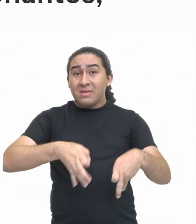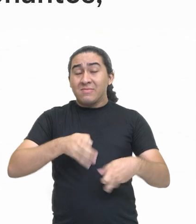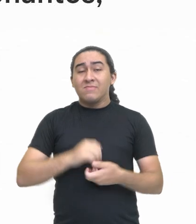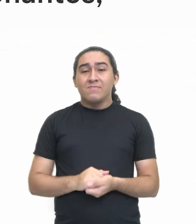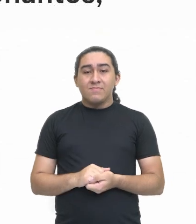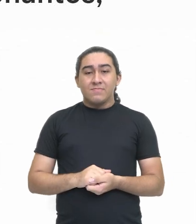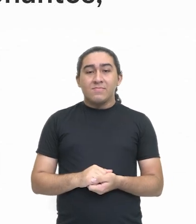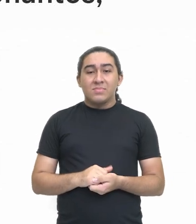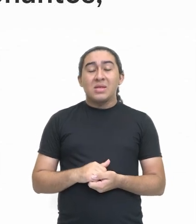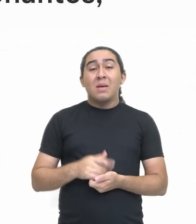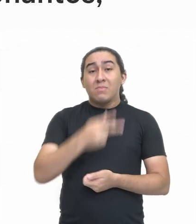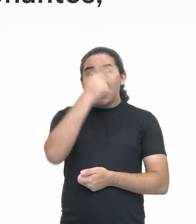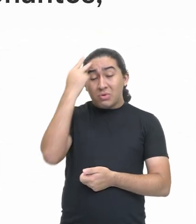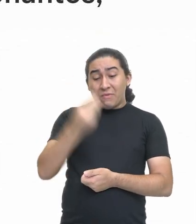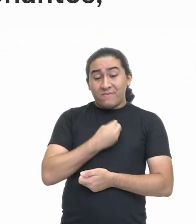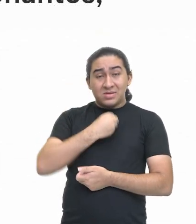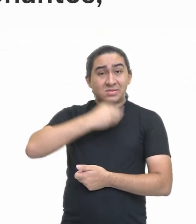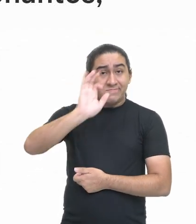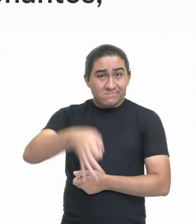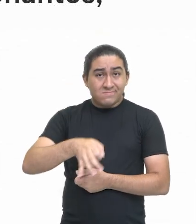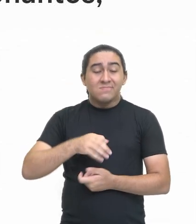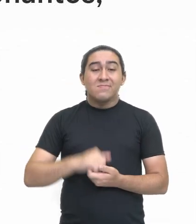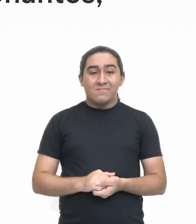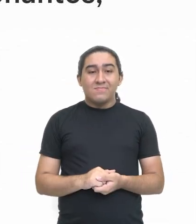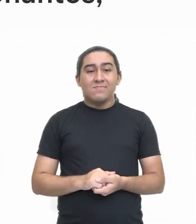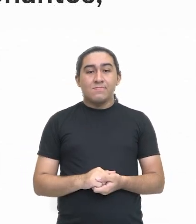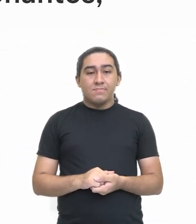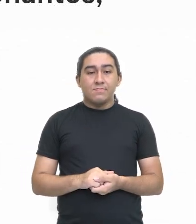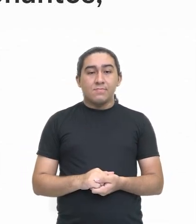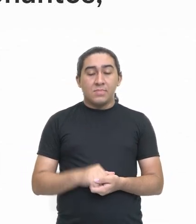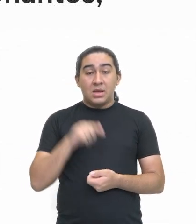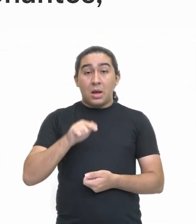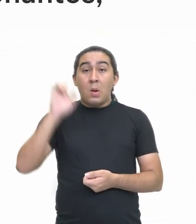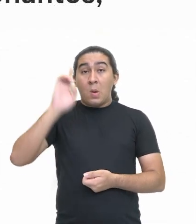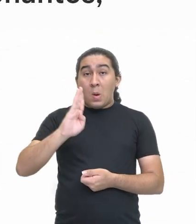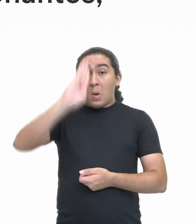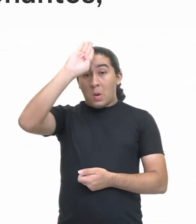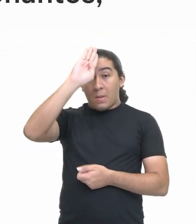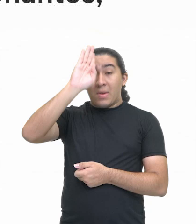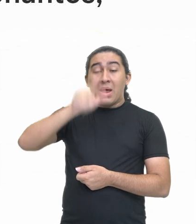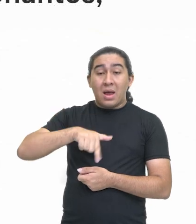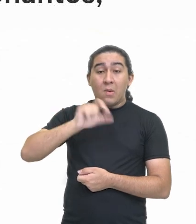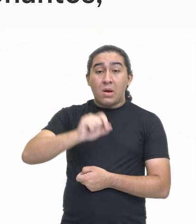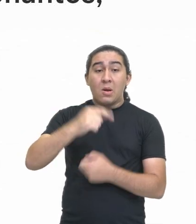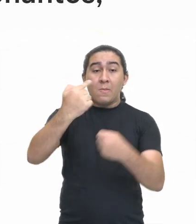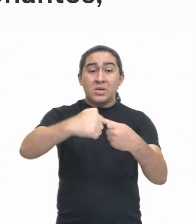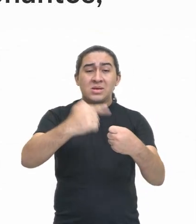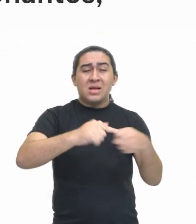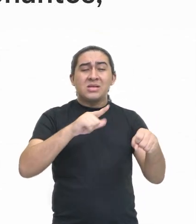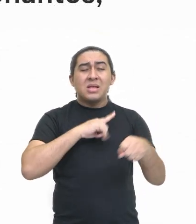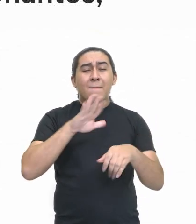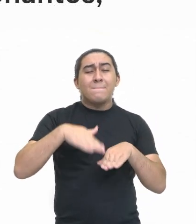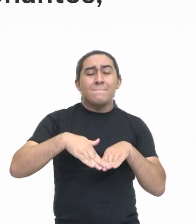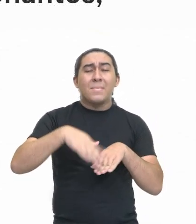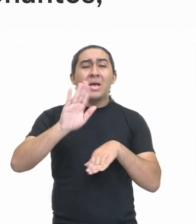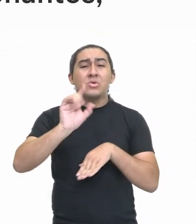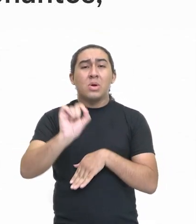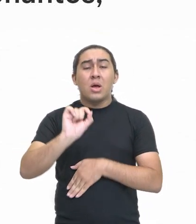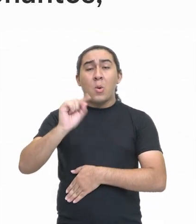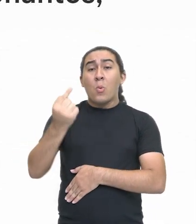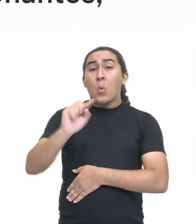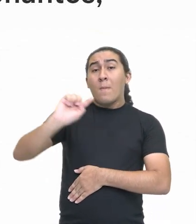É isso, todo mundo vivia no rolê. Roma era uma metrópole com uma população estimada e mais de um